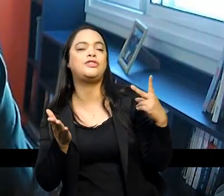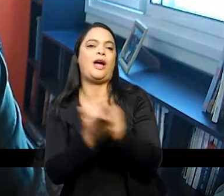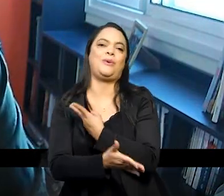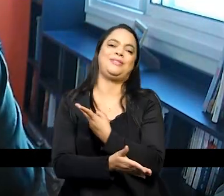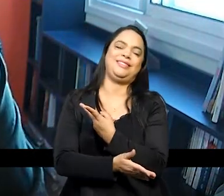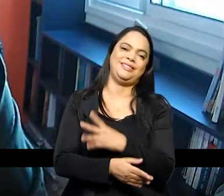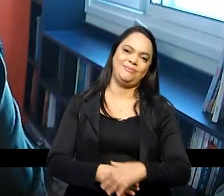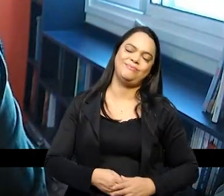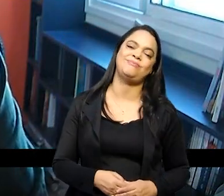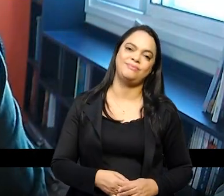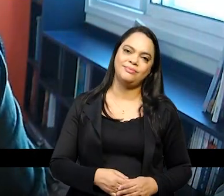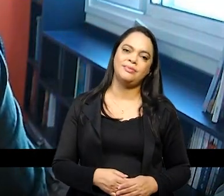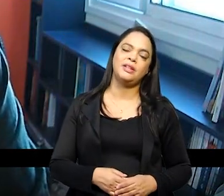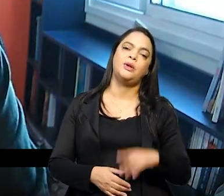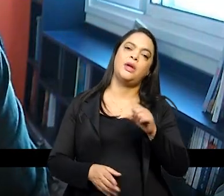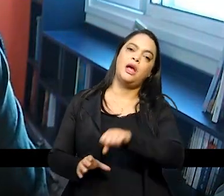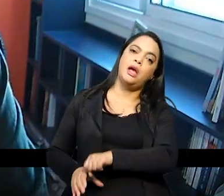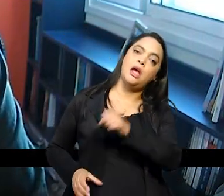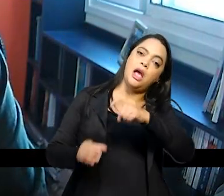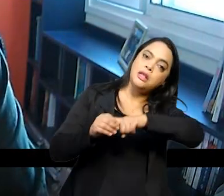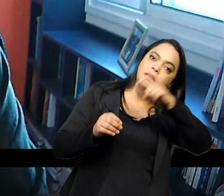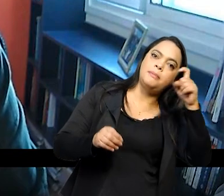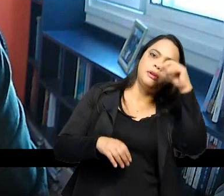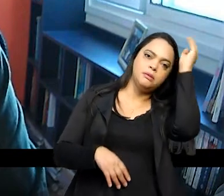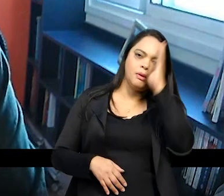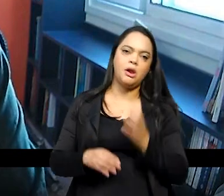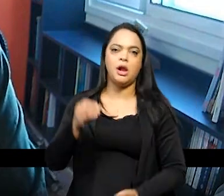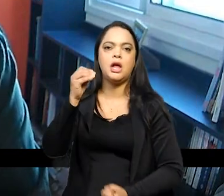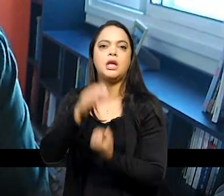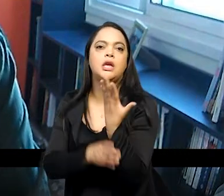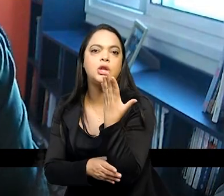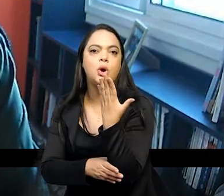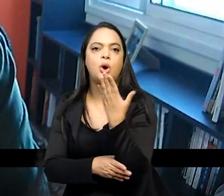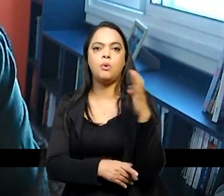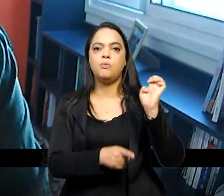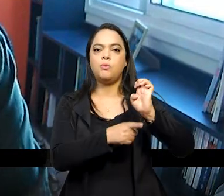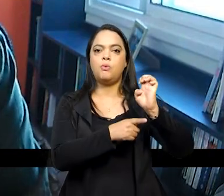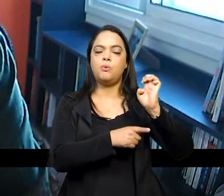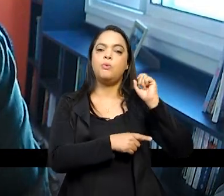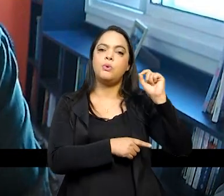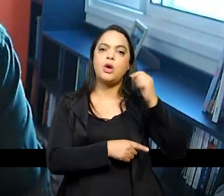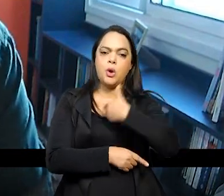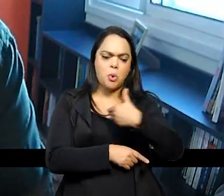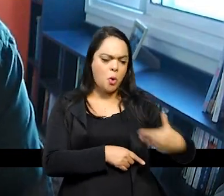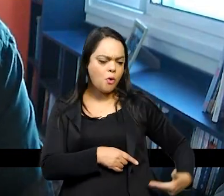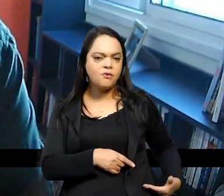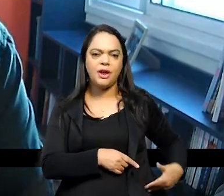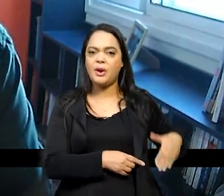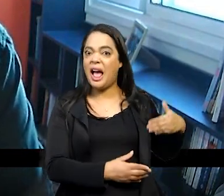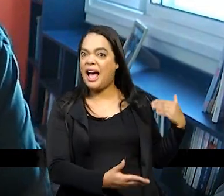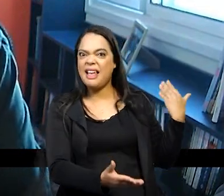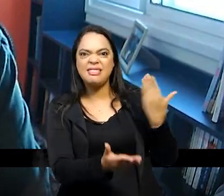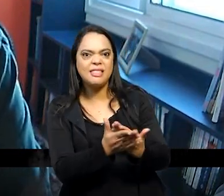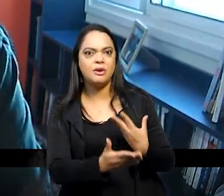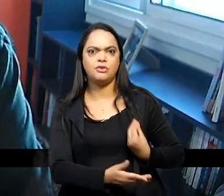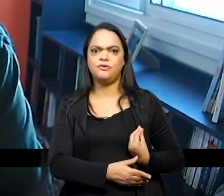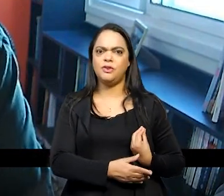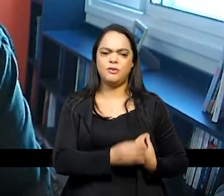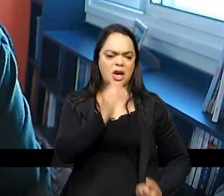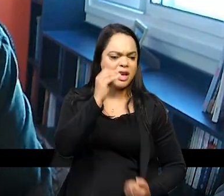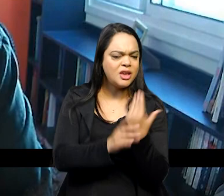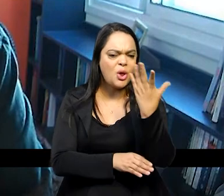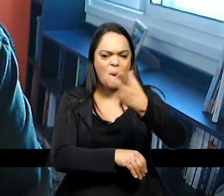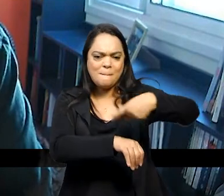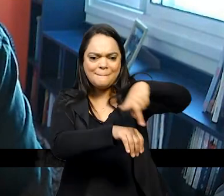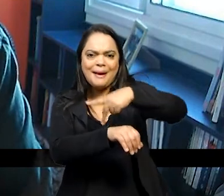a independência do Brasil criou um estado que existe até hoje criou uma nação que existe até hoje e